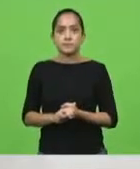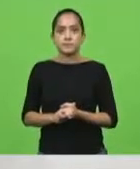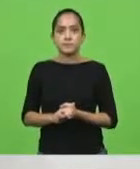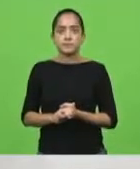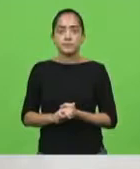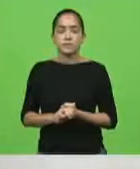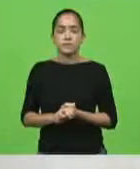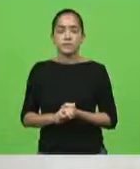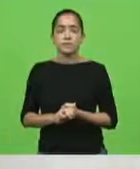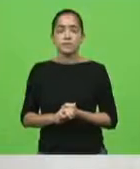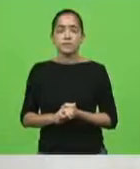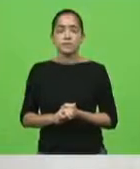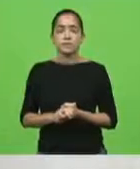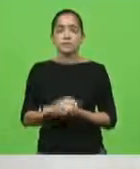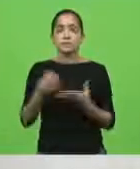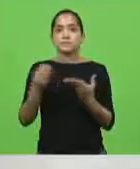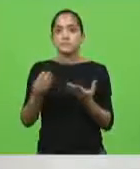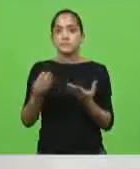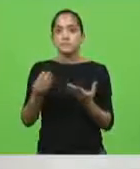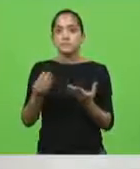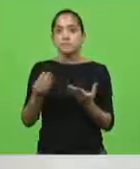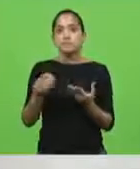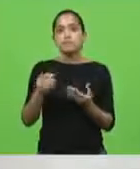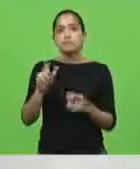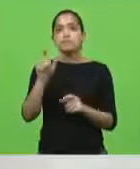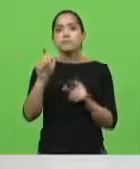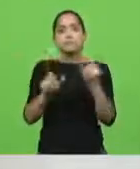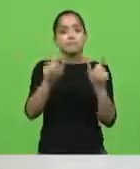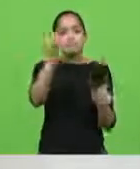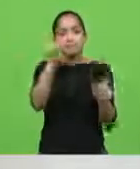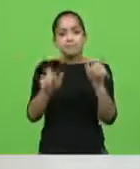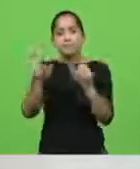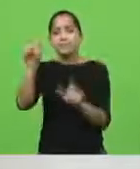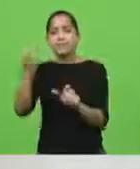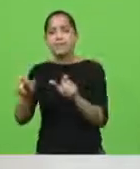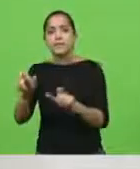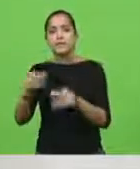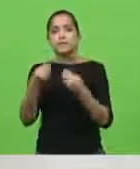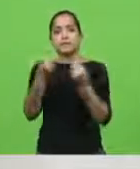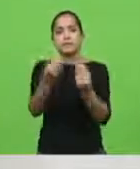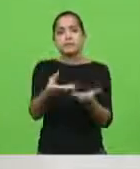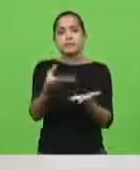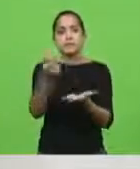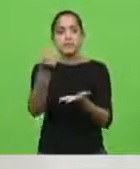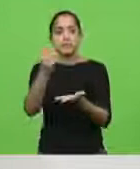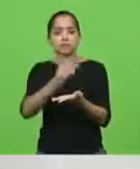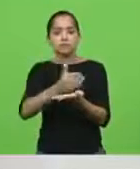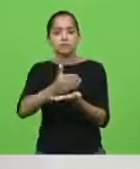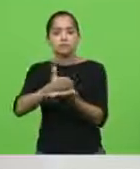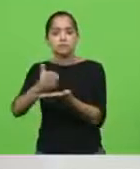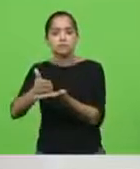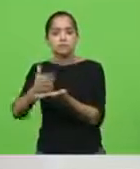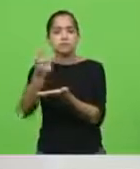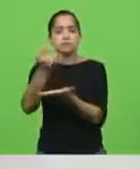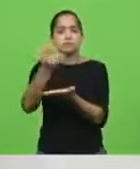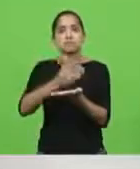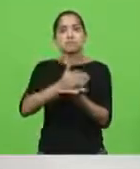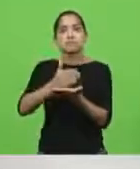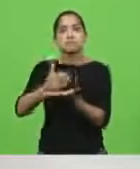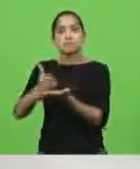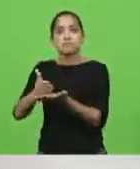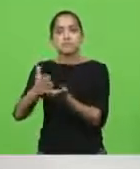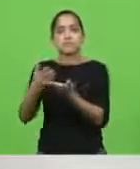para quem nós vamos, de fato, oferecer crédito? Nós temos, indubitavelmente, que vem ser uma das maiores